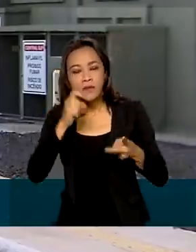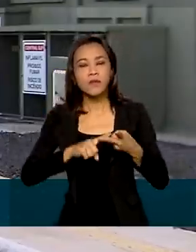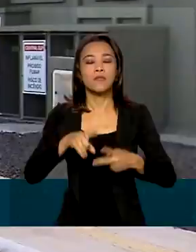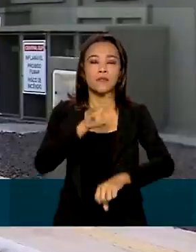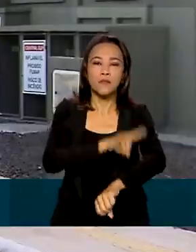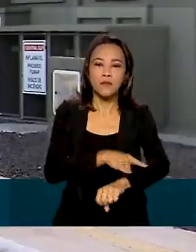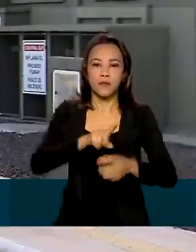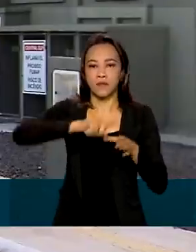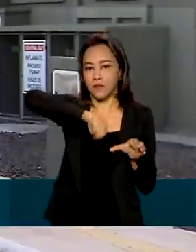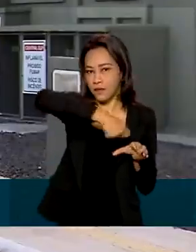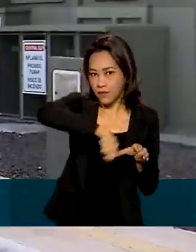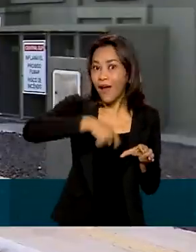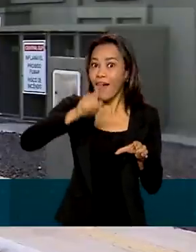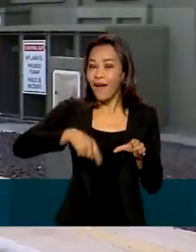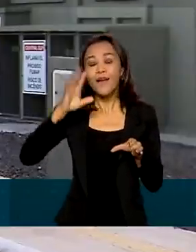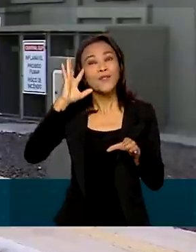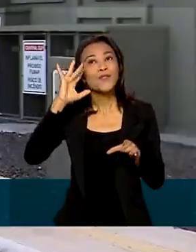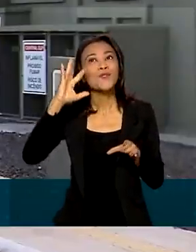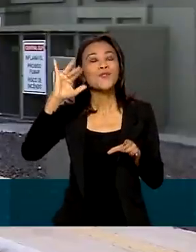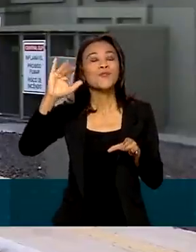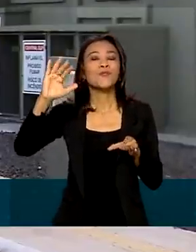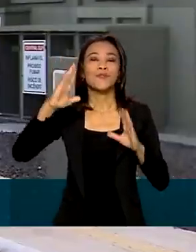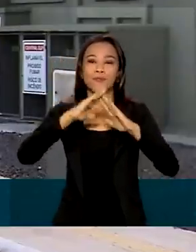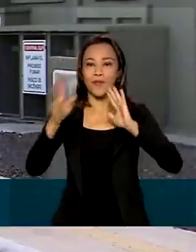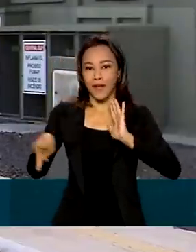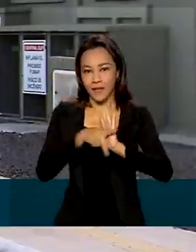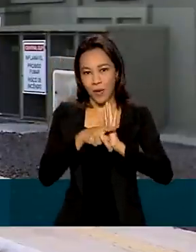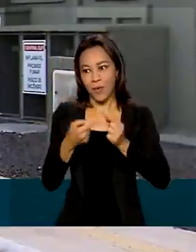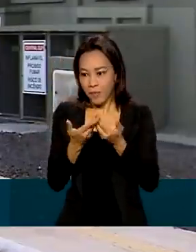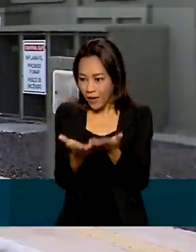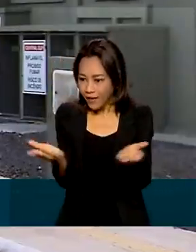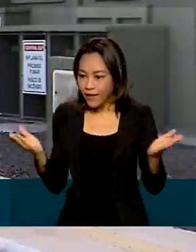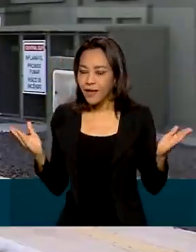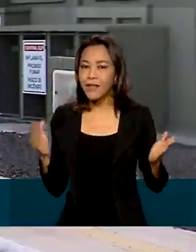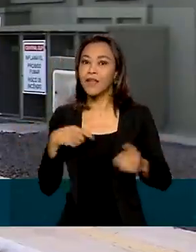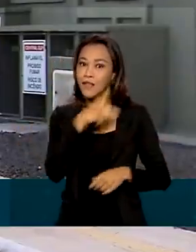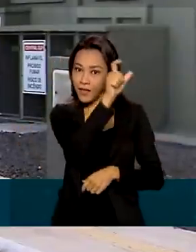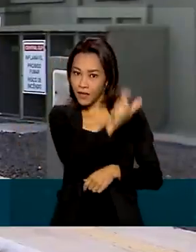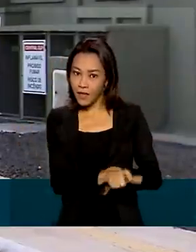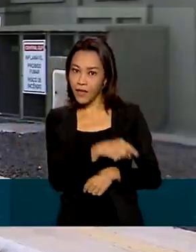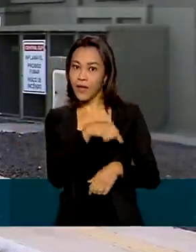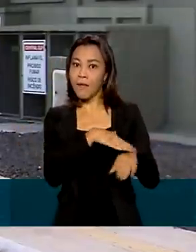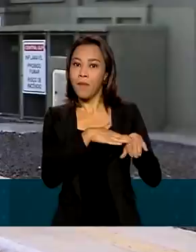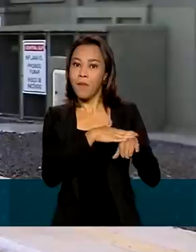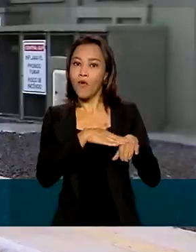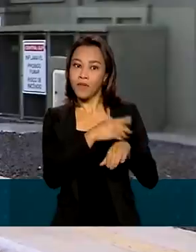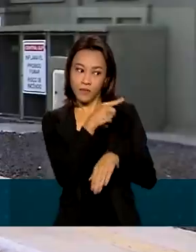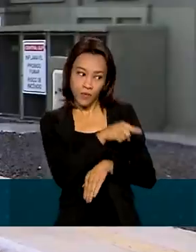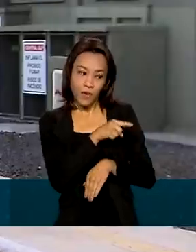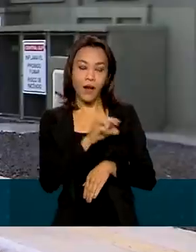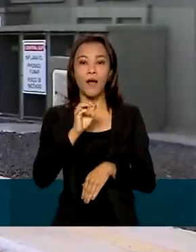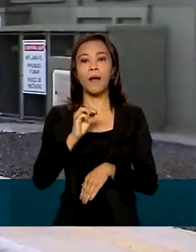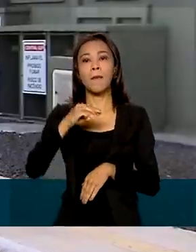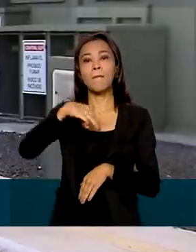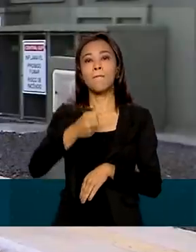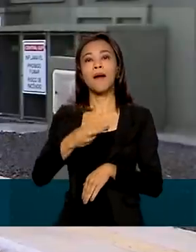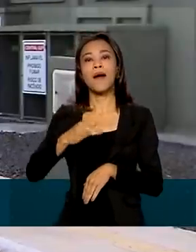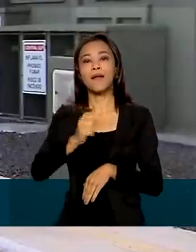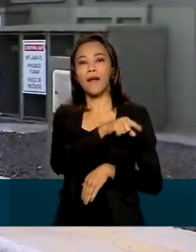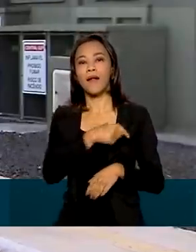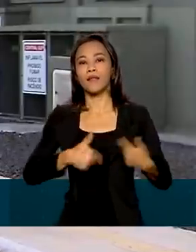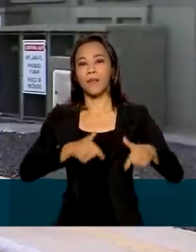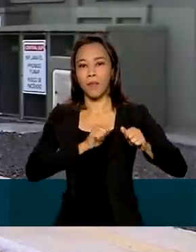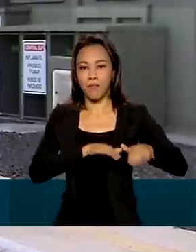É a realização do sonho da casa própria para muitos deles. E nós conversamos com a dona Maria da Costa e Silva. Ela é costureira e vai